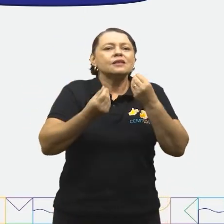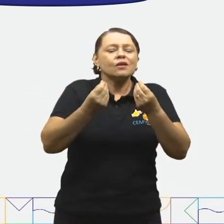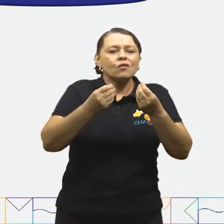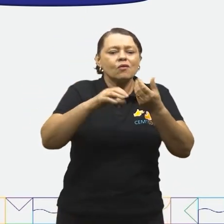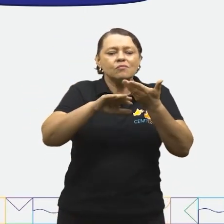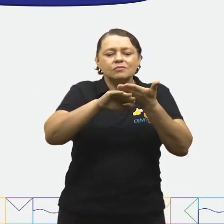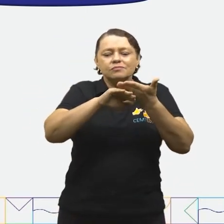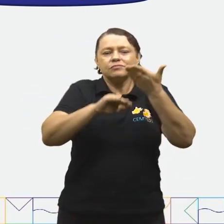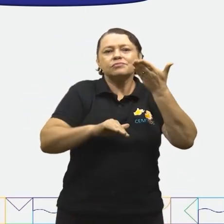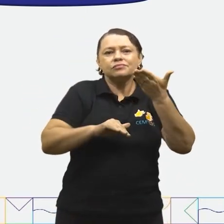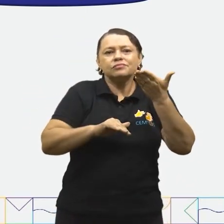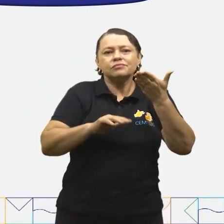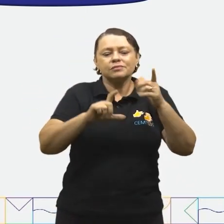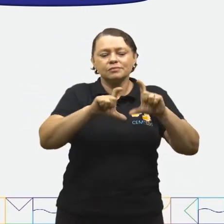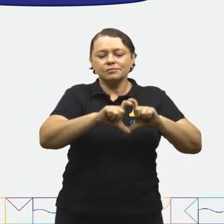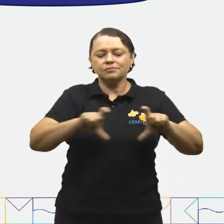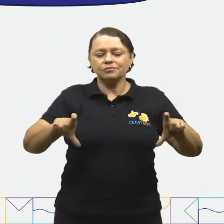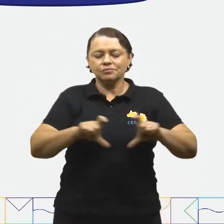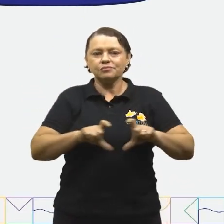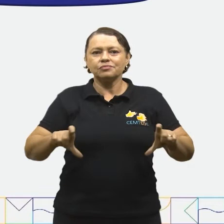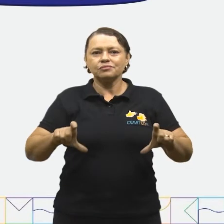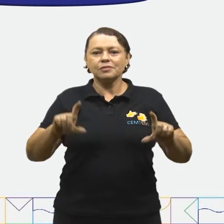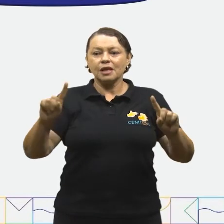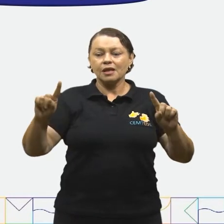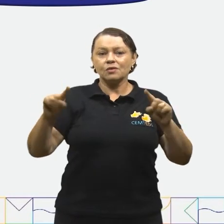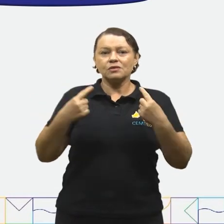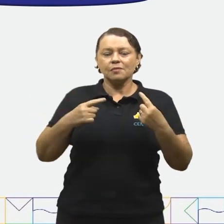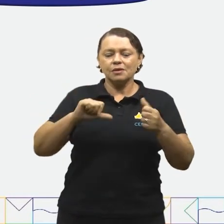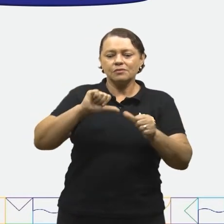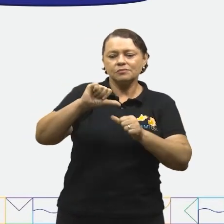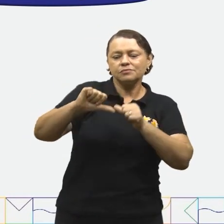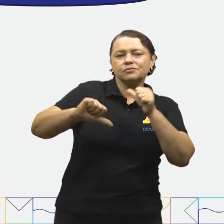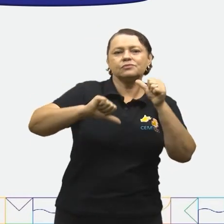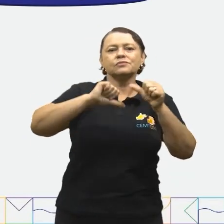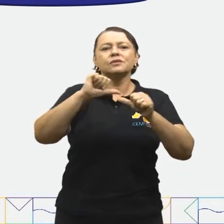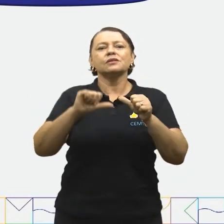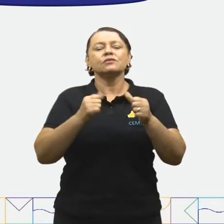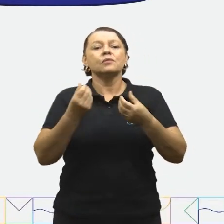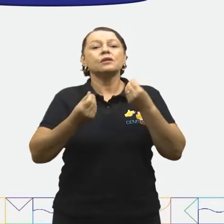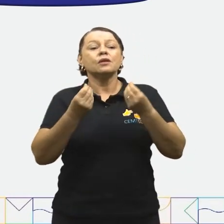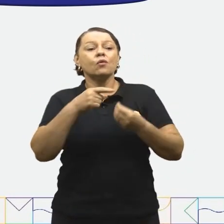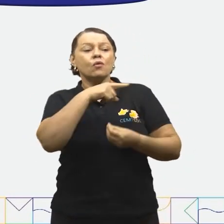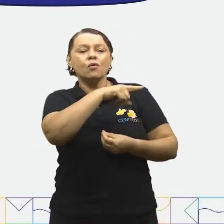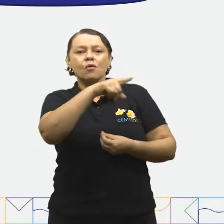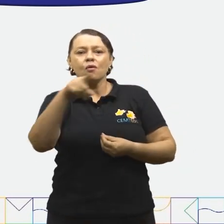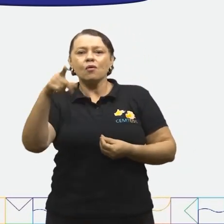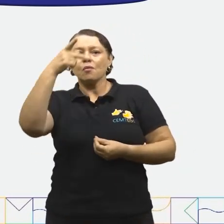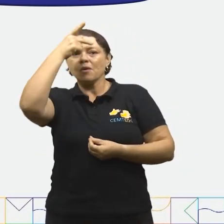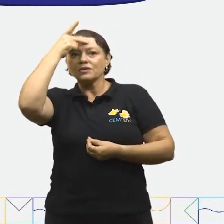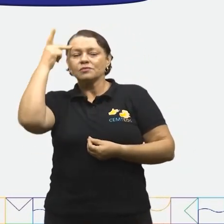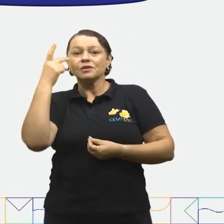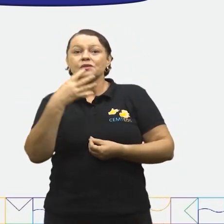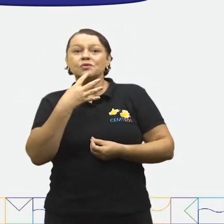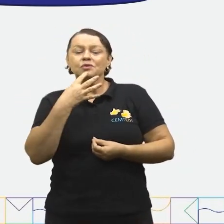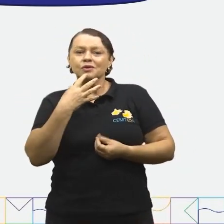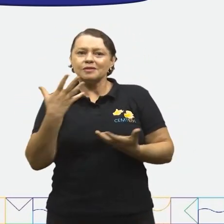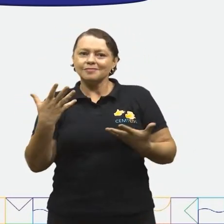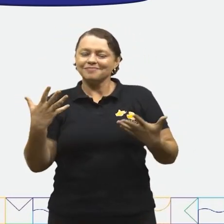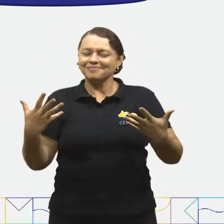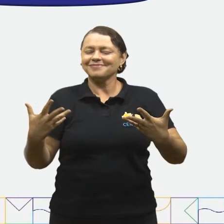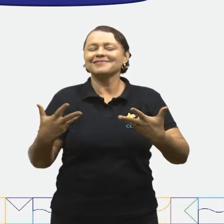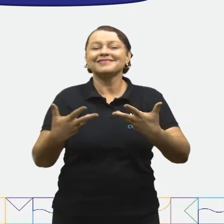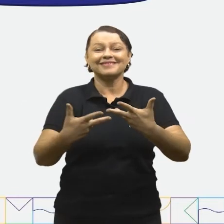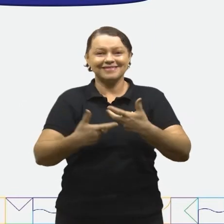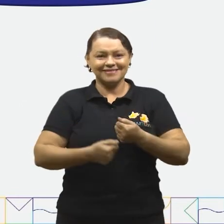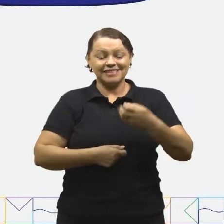nessa parte em que os apelidos são transformados e como ela ficou conhecida? Maravilha! O